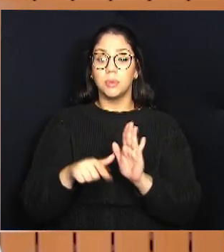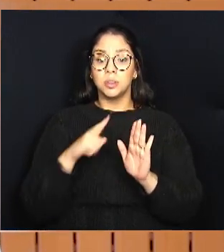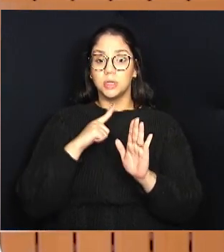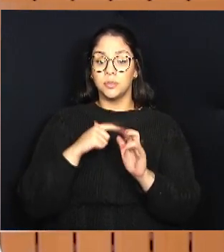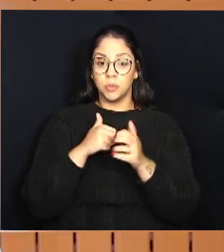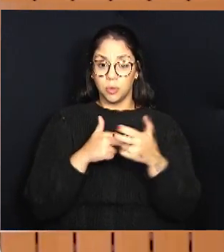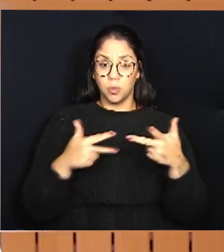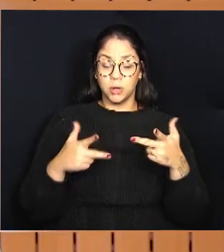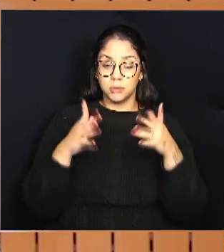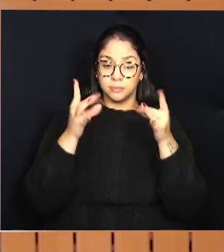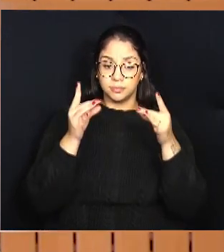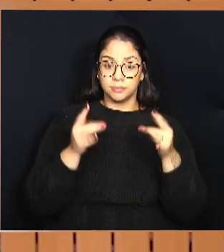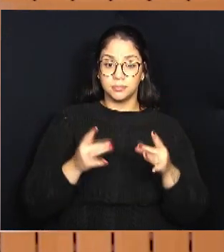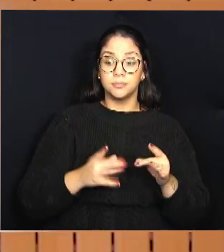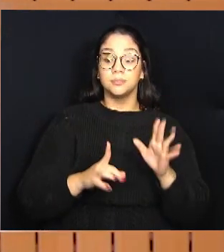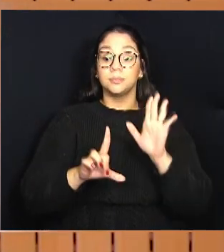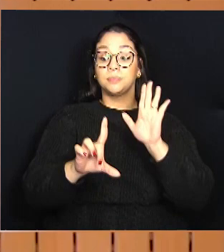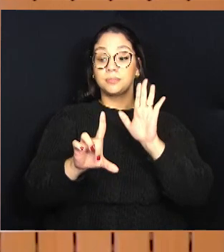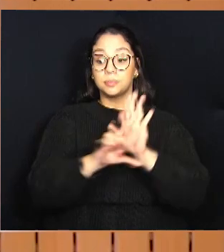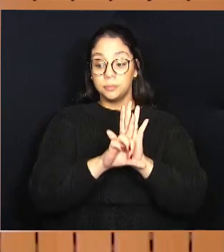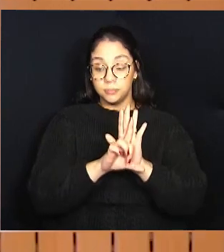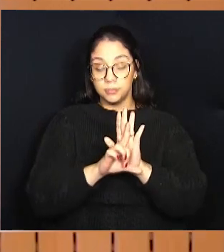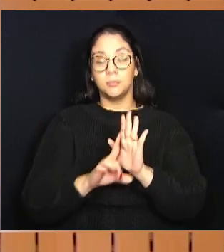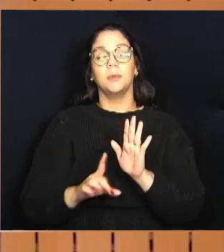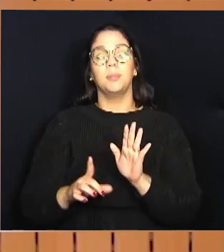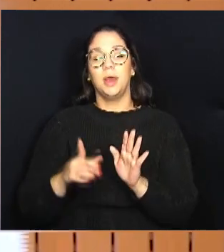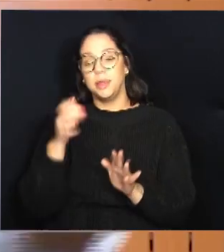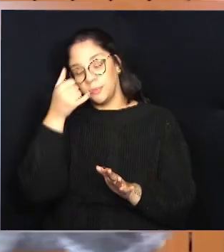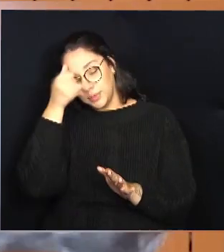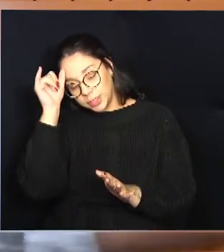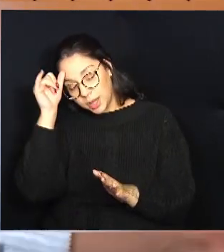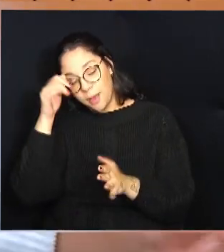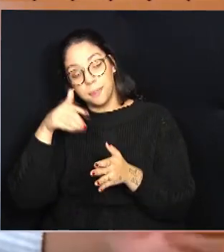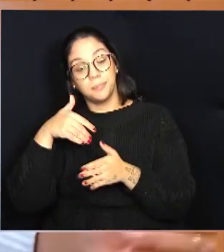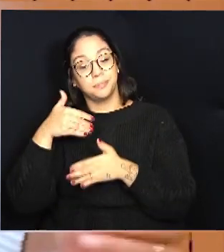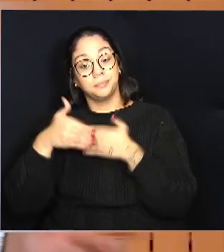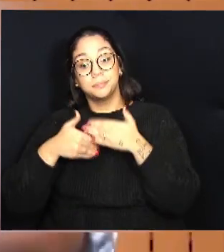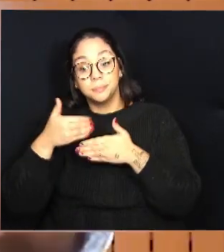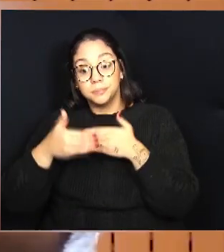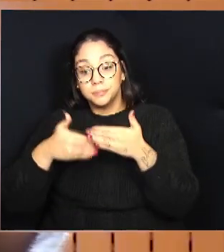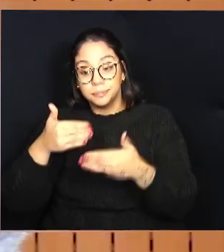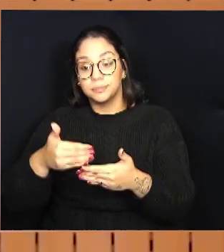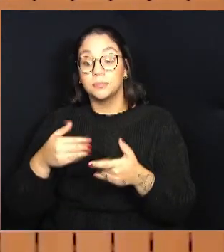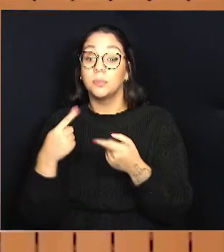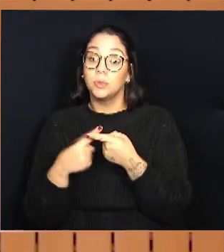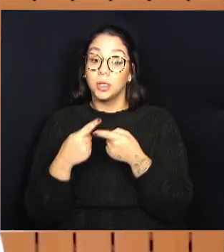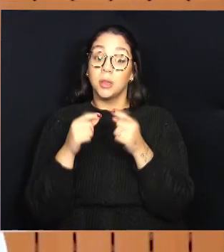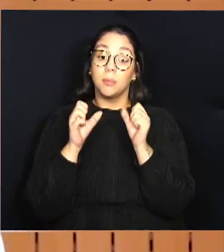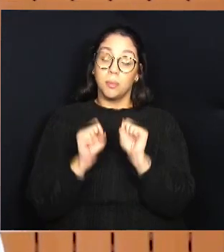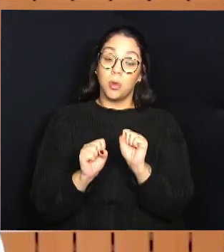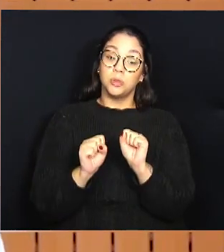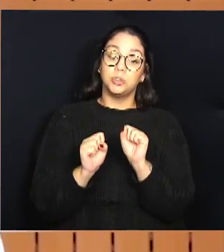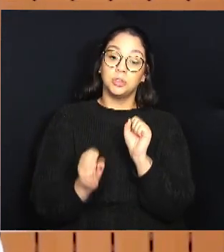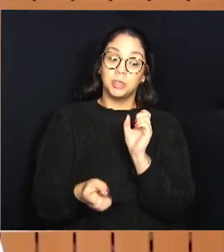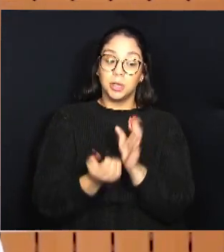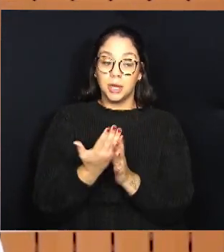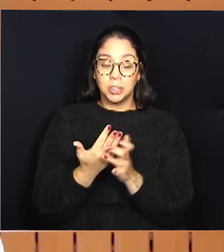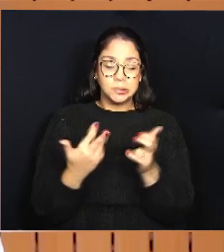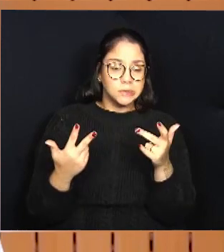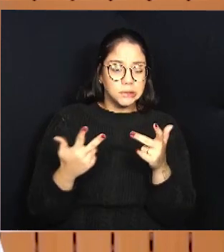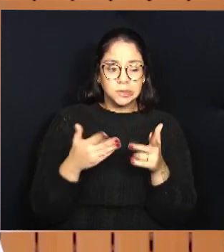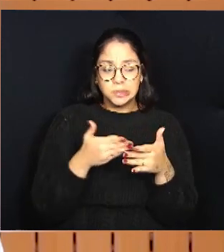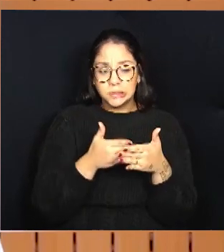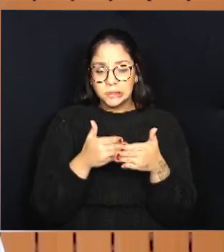O projeto depois, até por umas questões legais, para não avançar tanto como a Miriam aqui já trouxe, porque